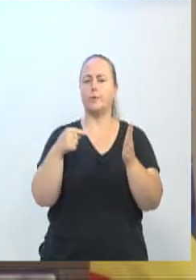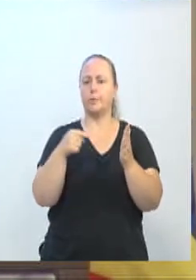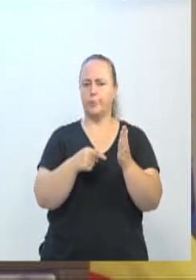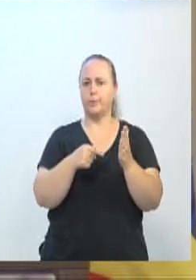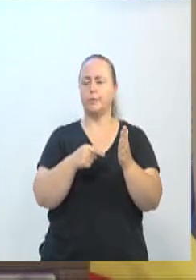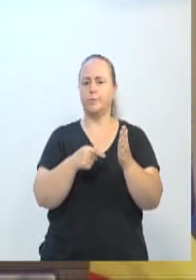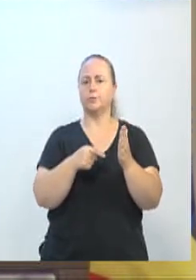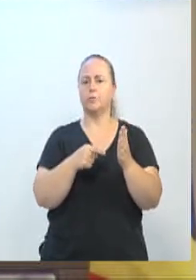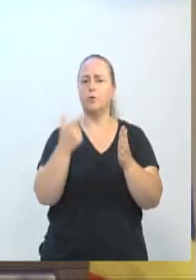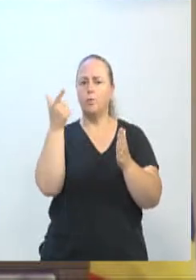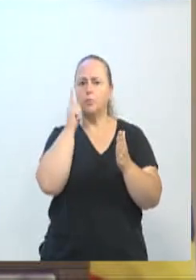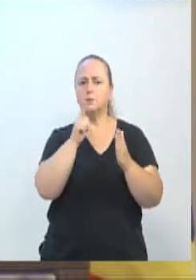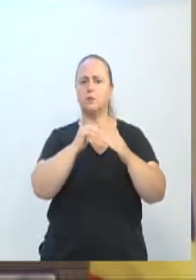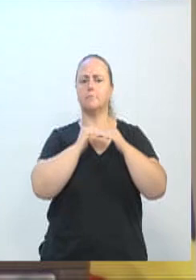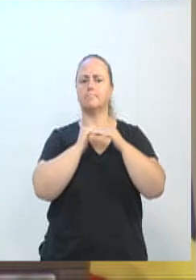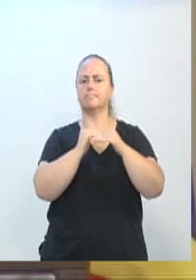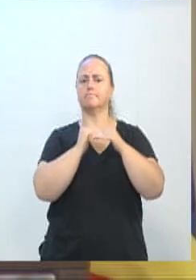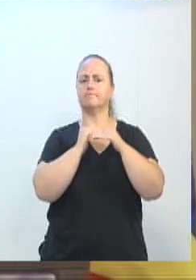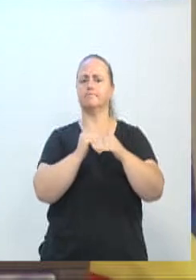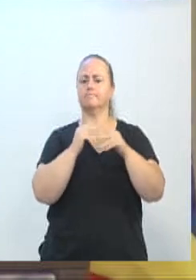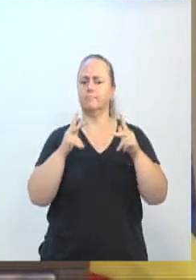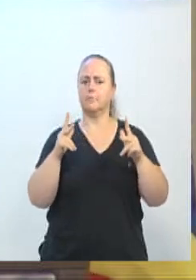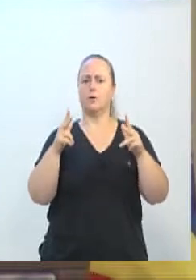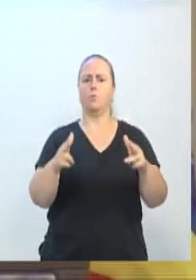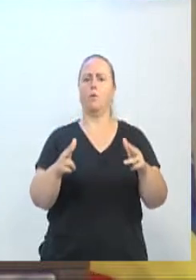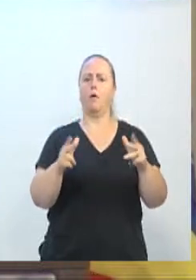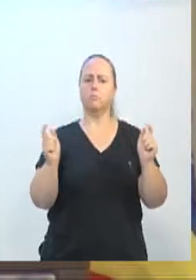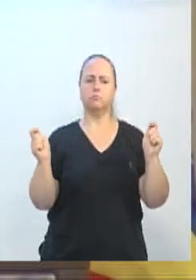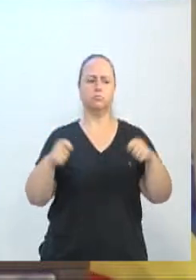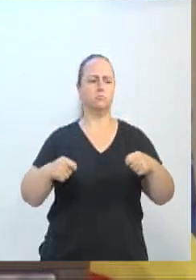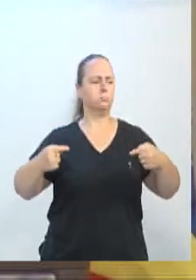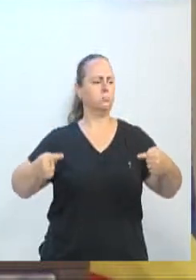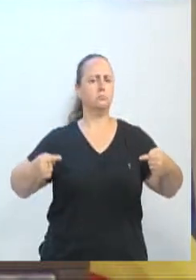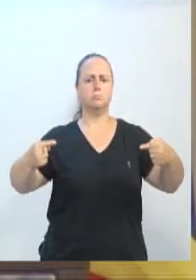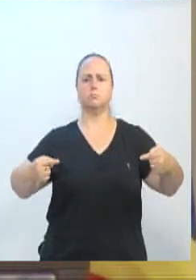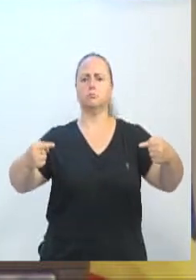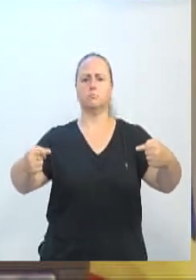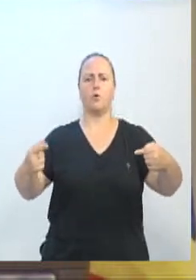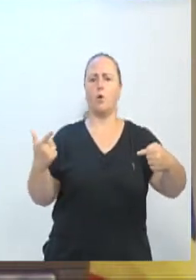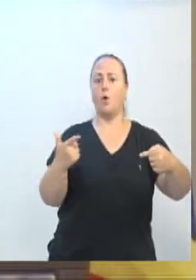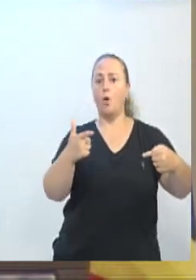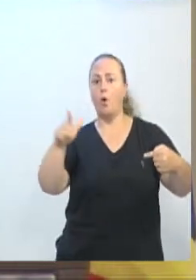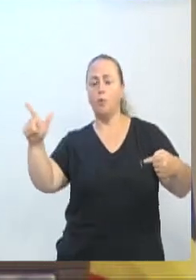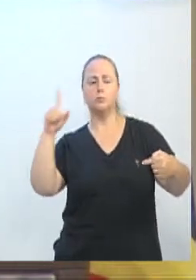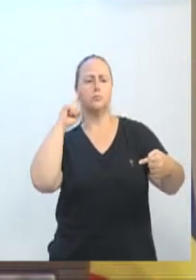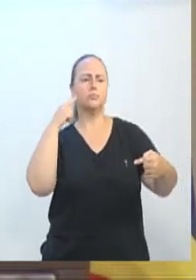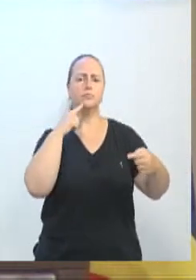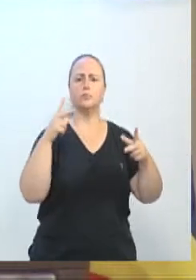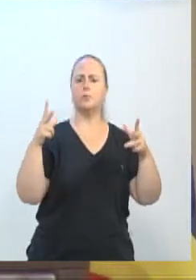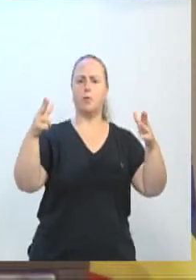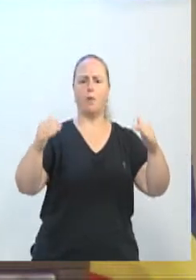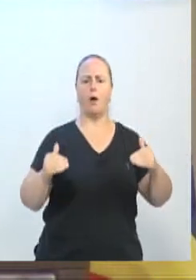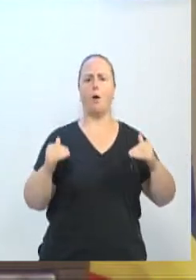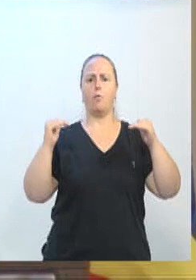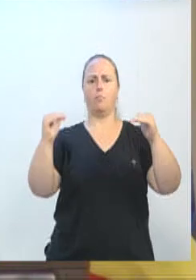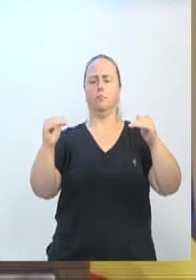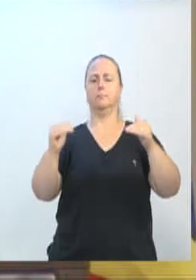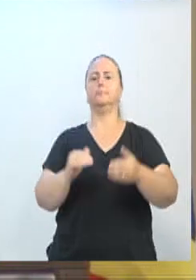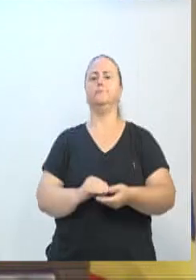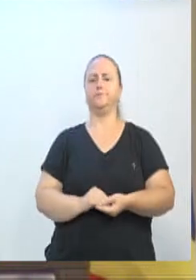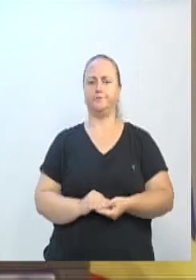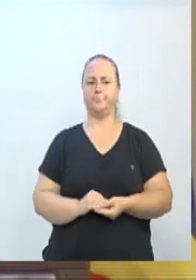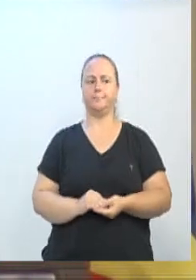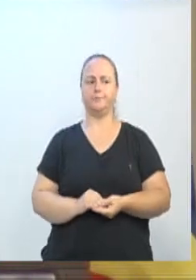questão de isonomia, da mesma competitividade que as outras pessoas têm. É justíssimo, é necessário, urgente, é uma questão